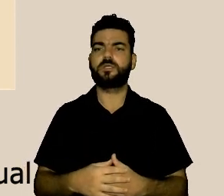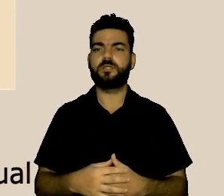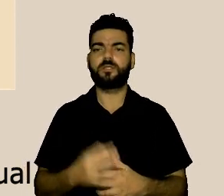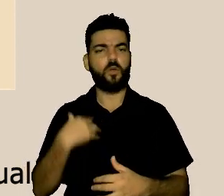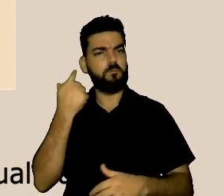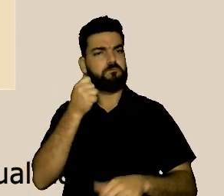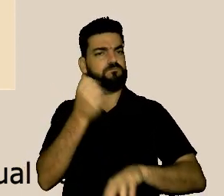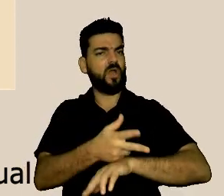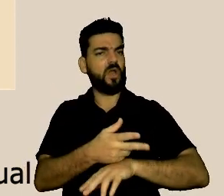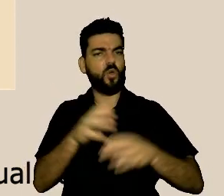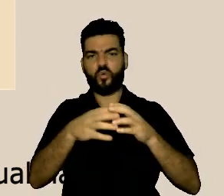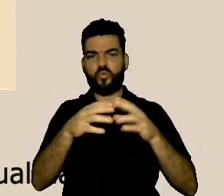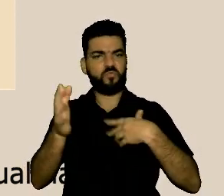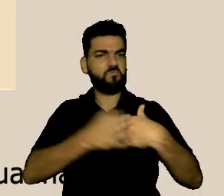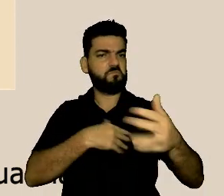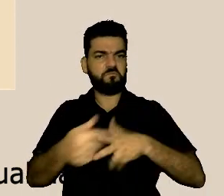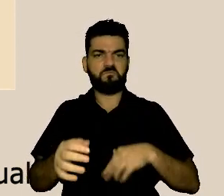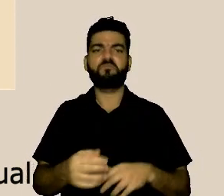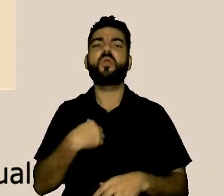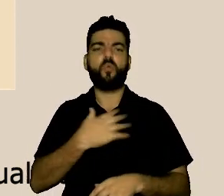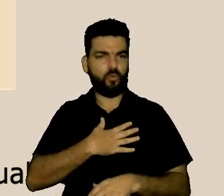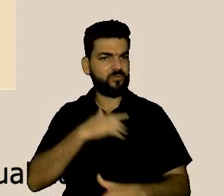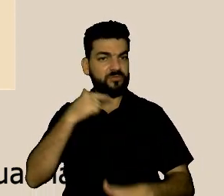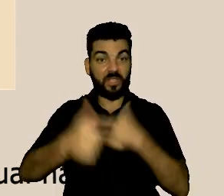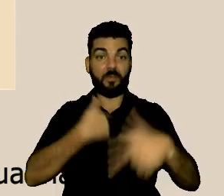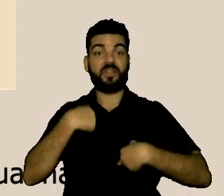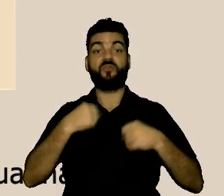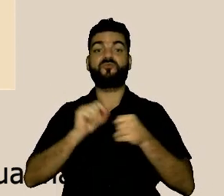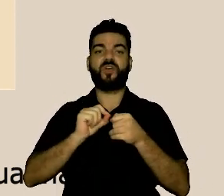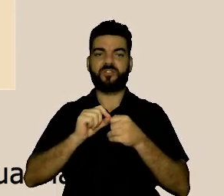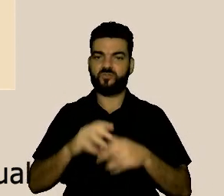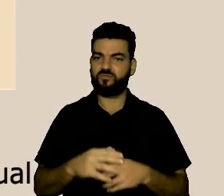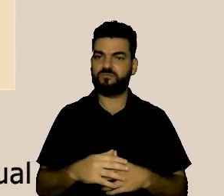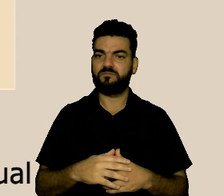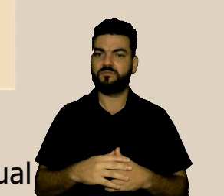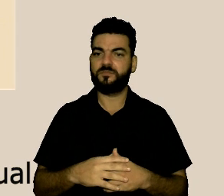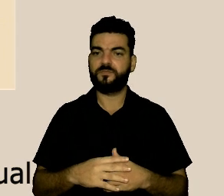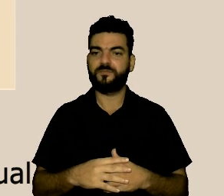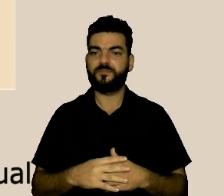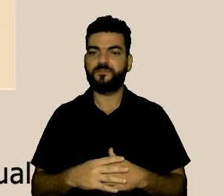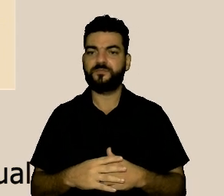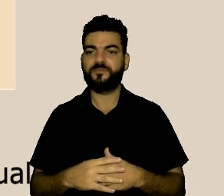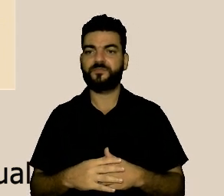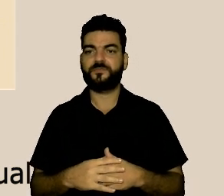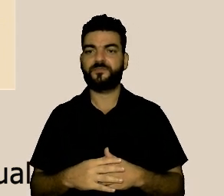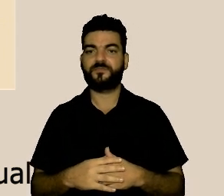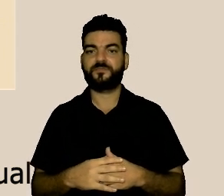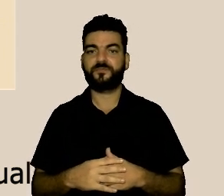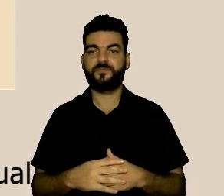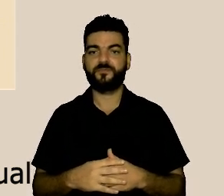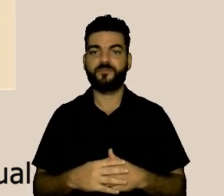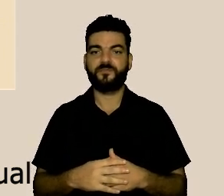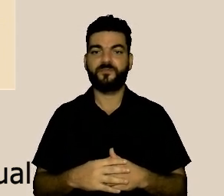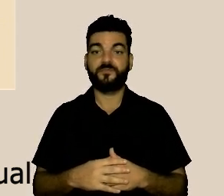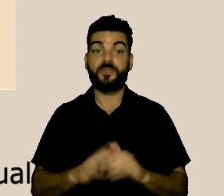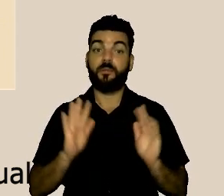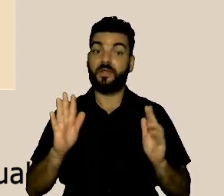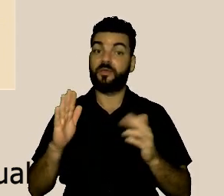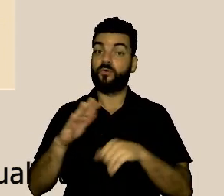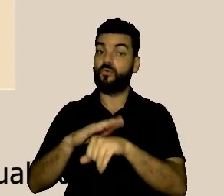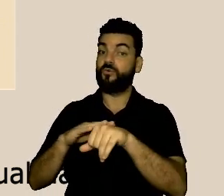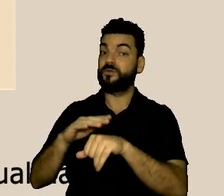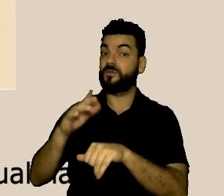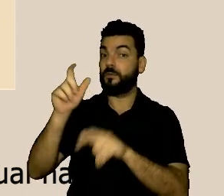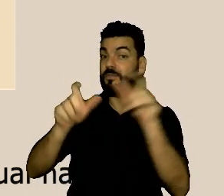em comissão a gente tem orgulho do trabalho que a gente desenvolve e quando eu converso com algumas